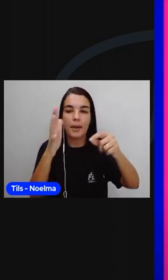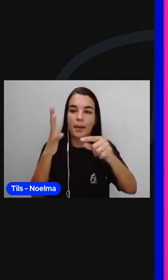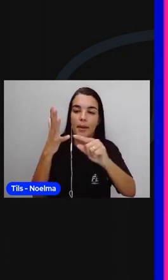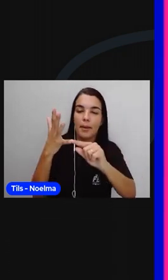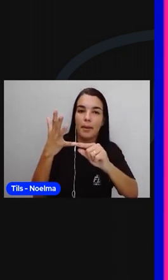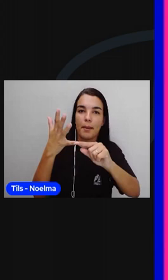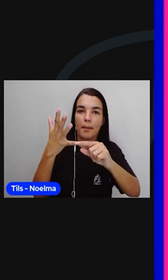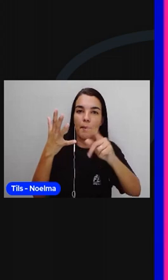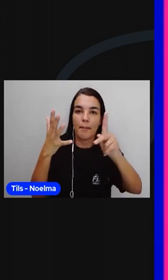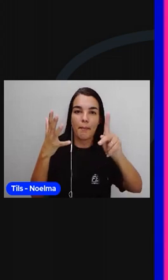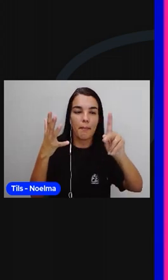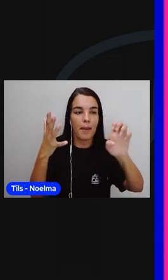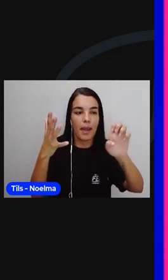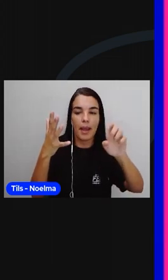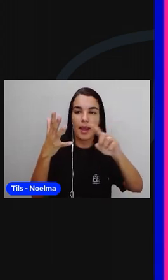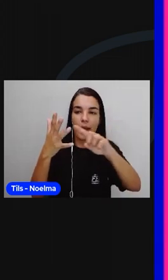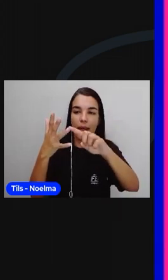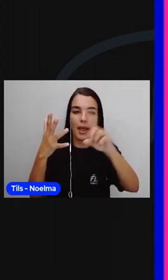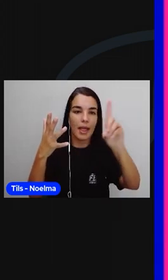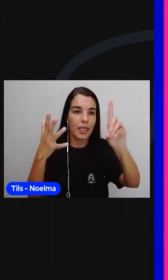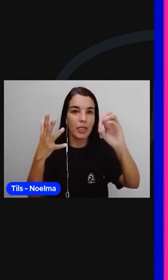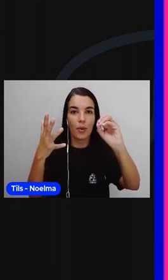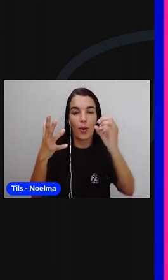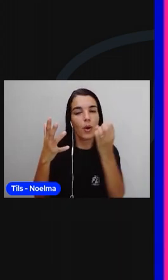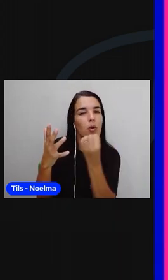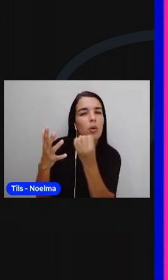Agora, vamos contar as sílabas.